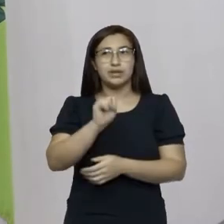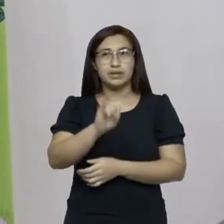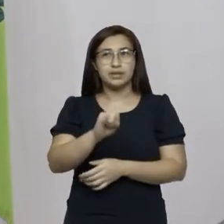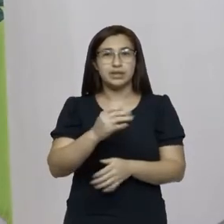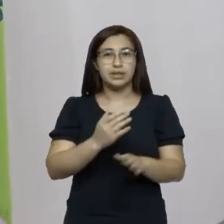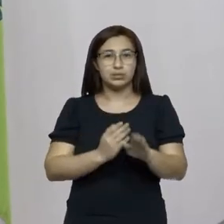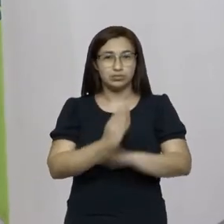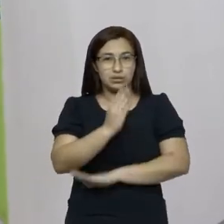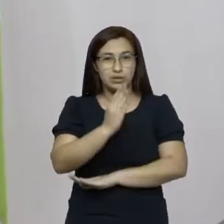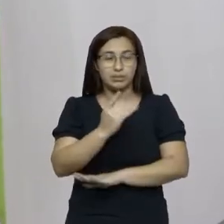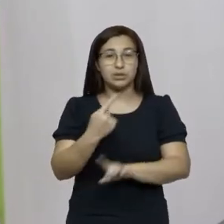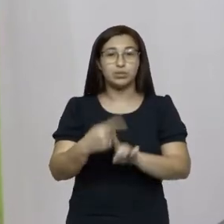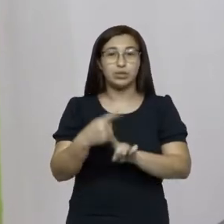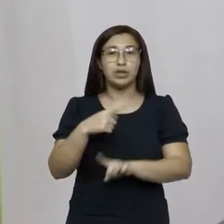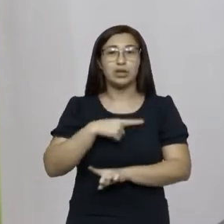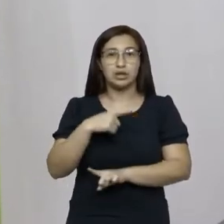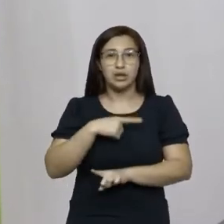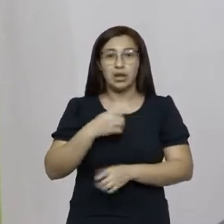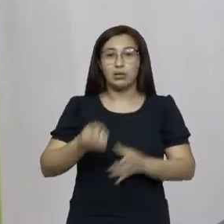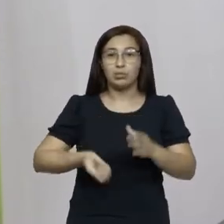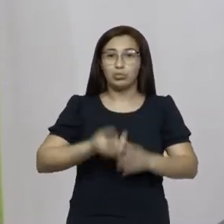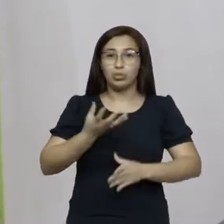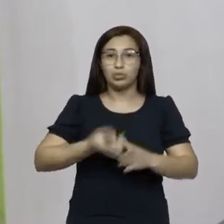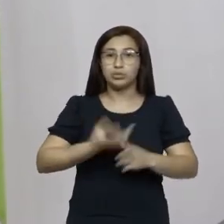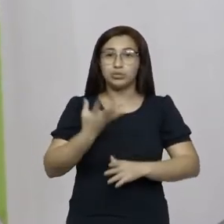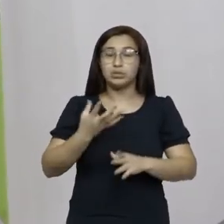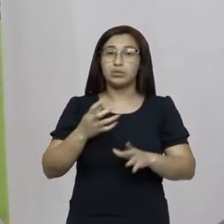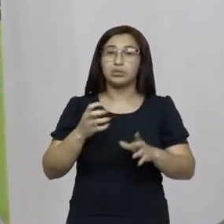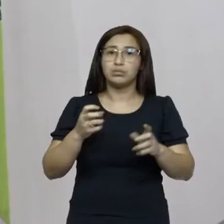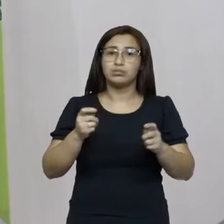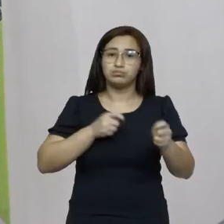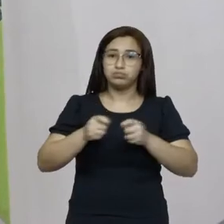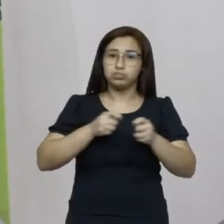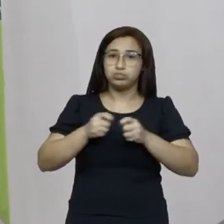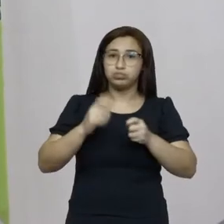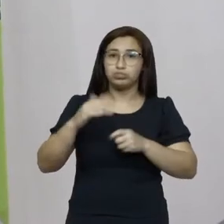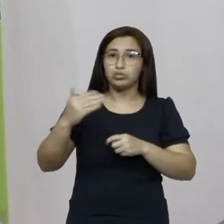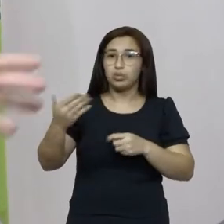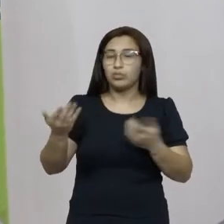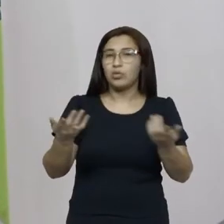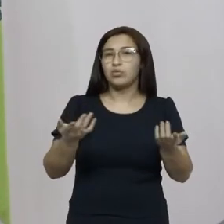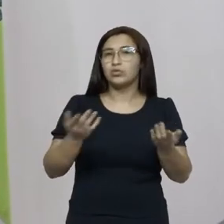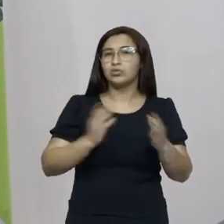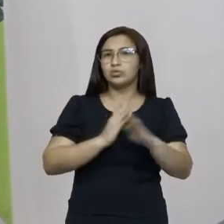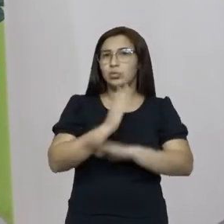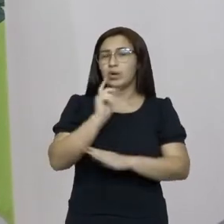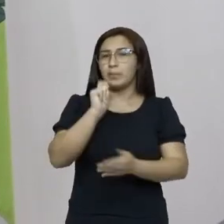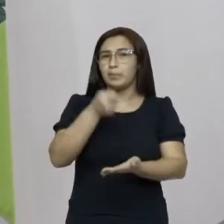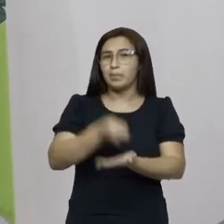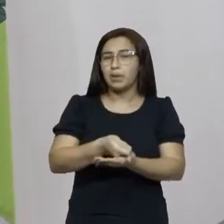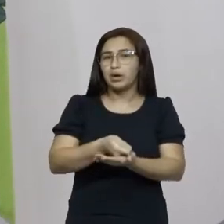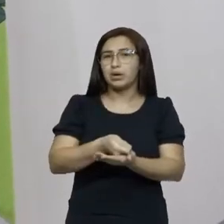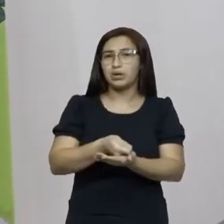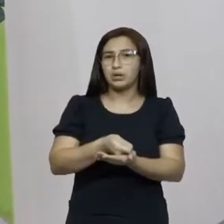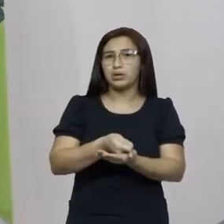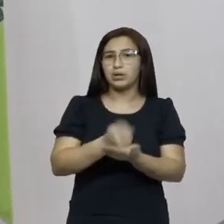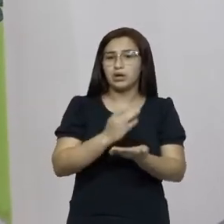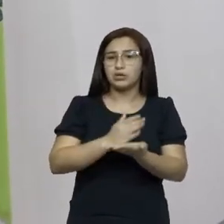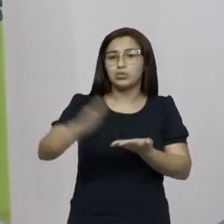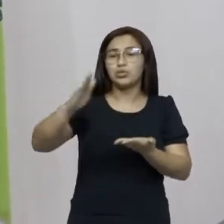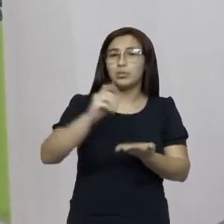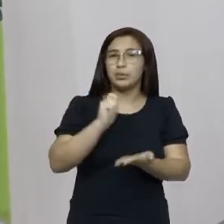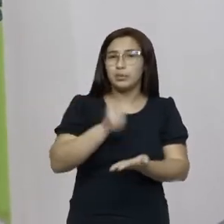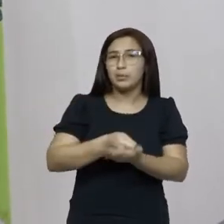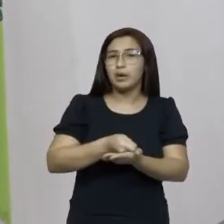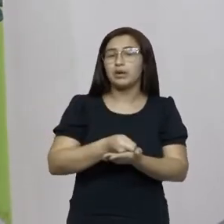porque houve de fato produção você negocia depois o extra teto o pagamento extra teto e